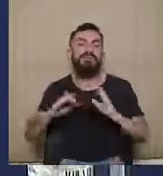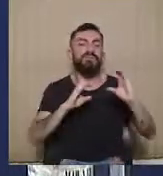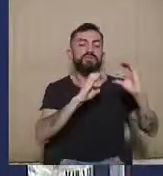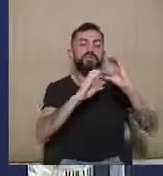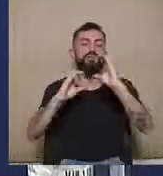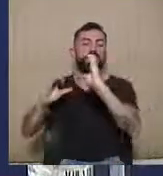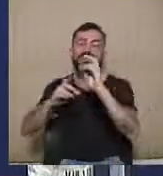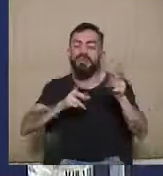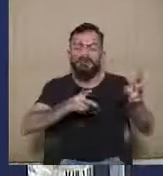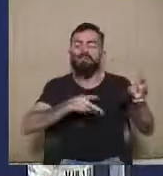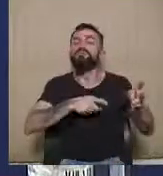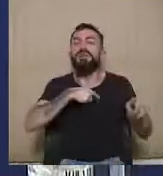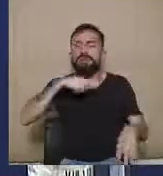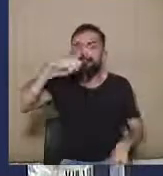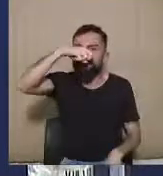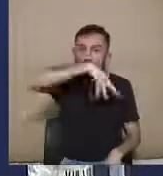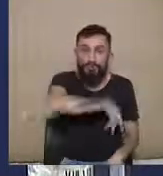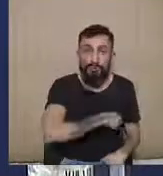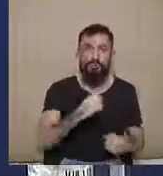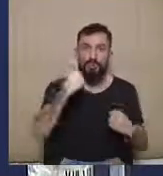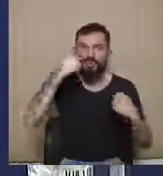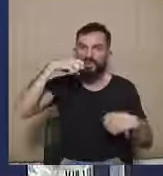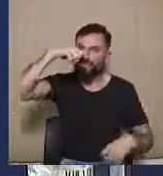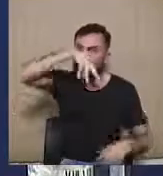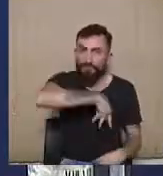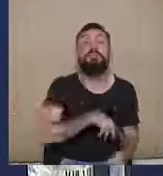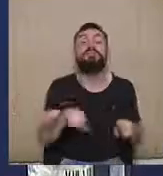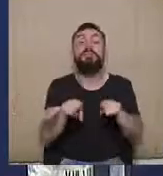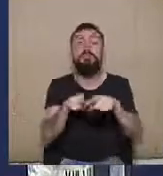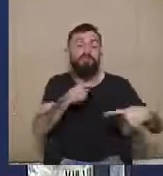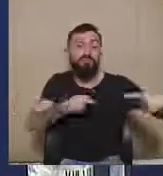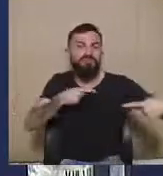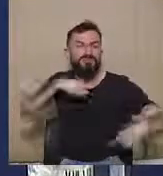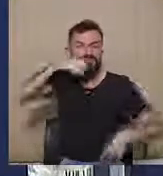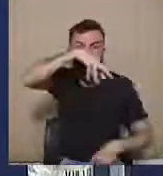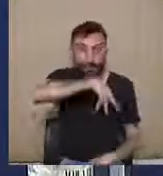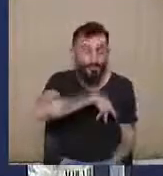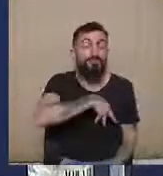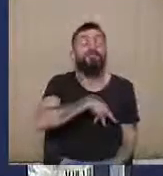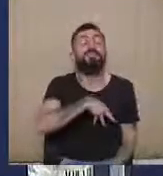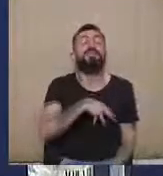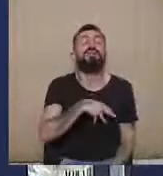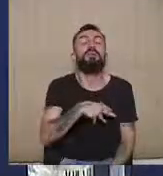poder econômico e abuso de poder político, essa noção de que houve